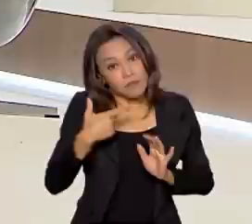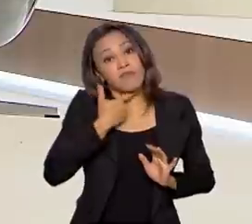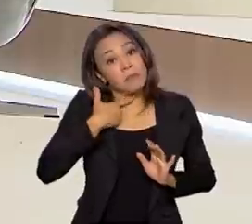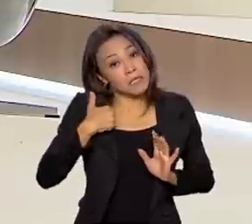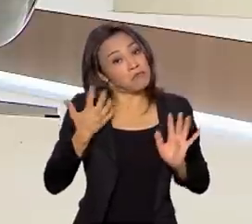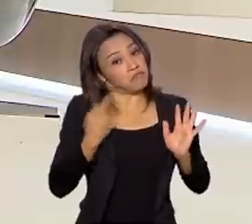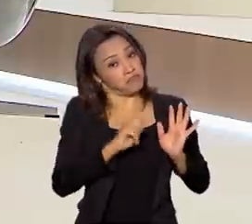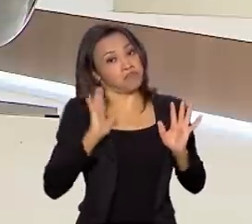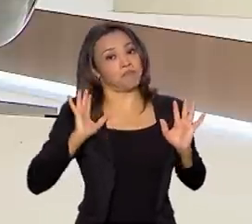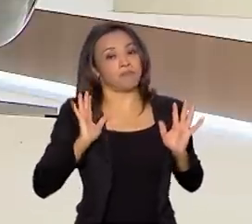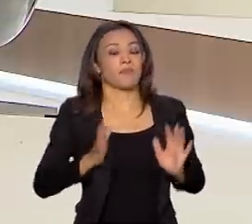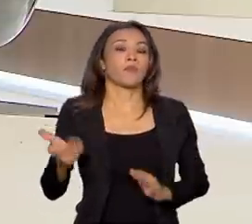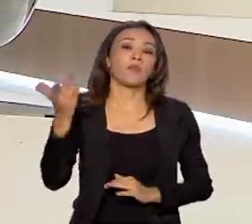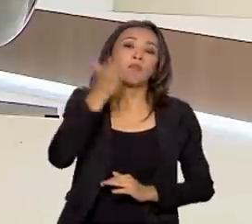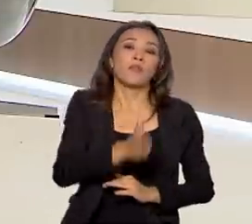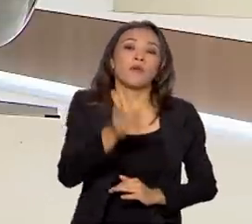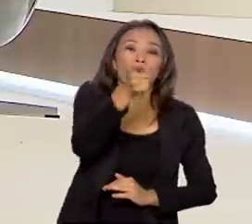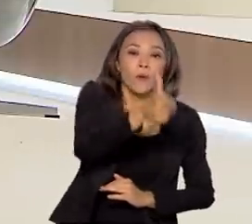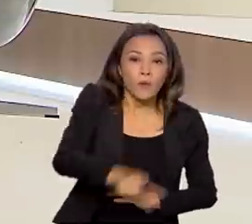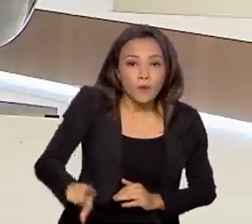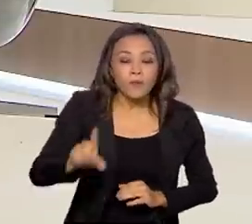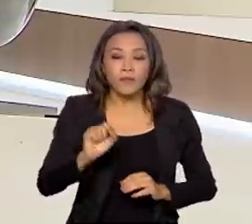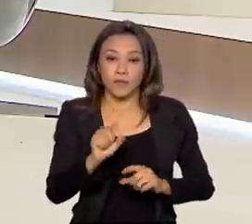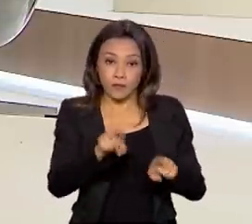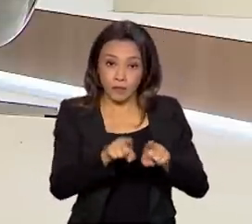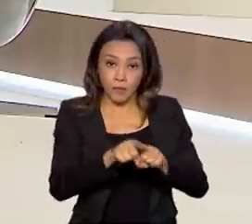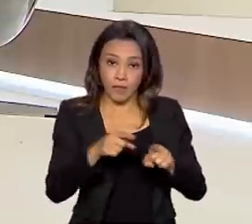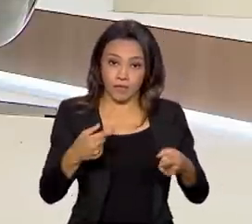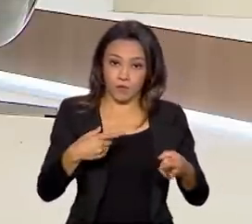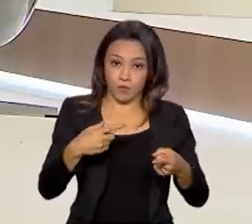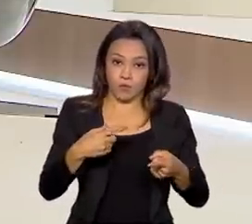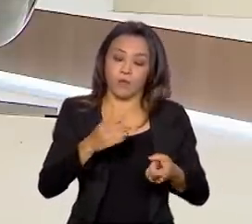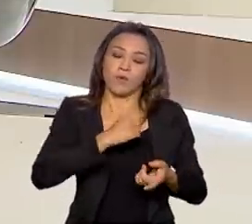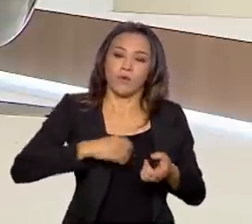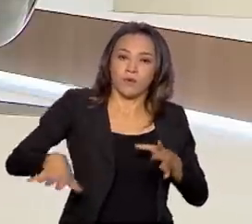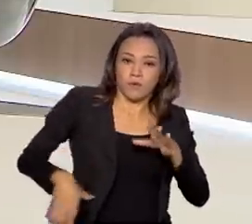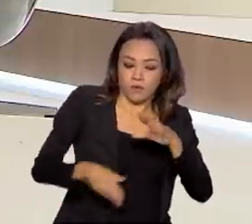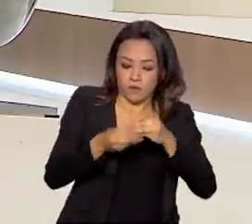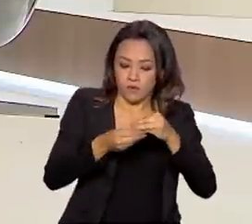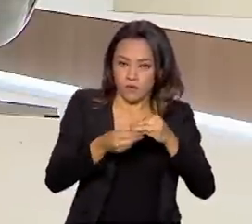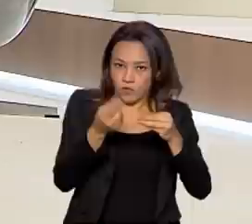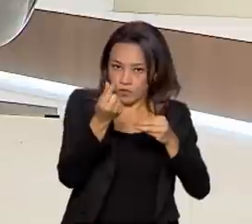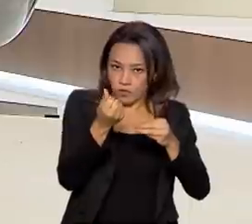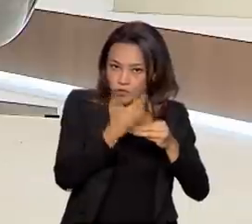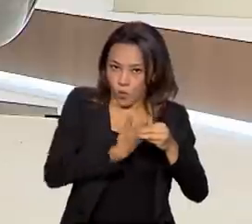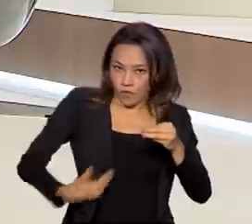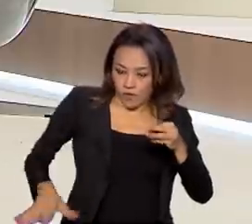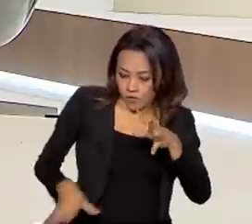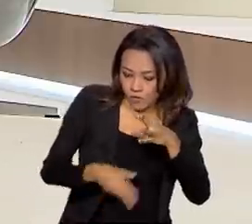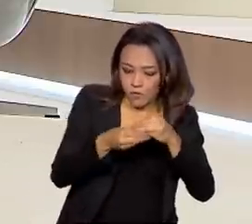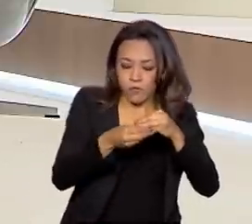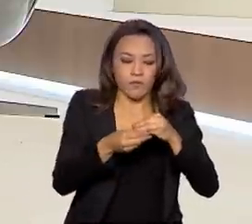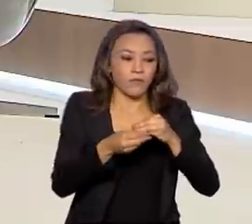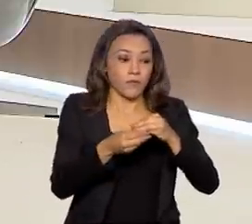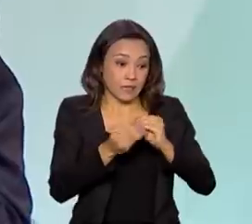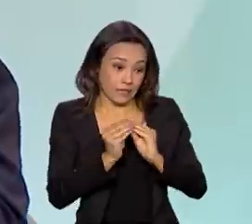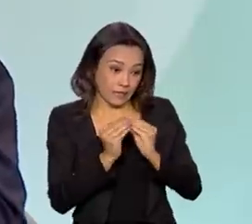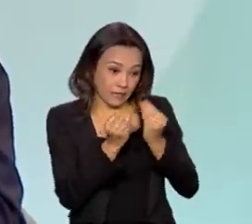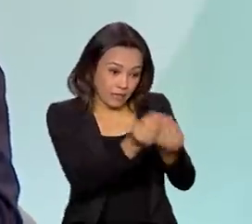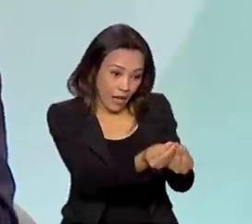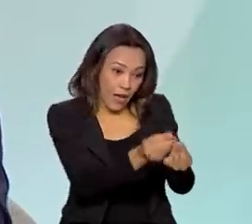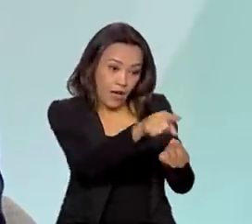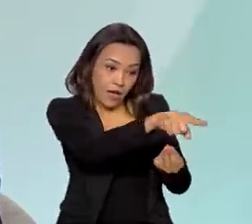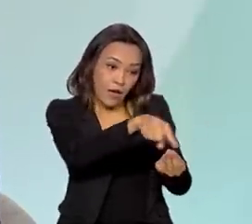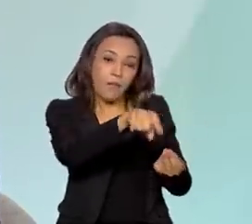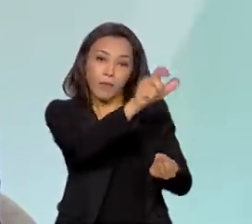é que na produção subsidiada, em vez de destinar as unidades para o cidadão, nós